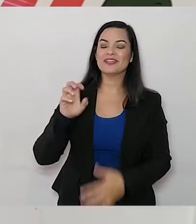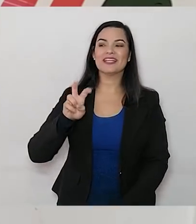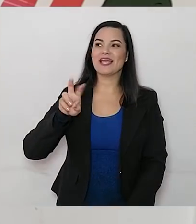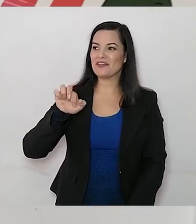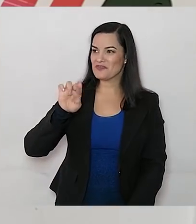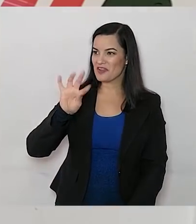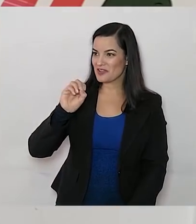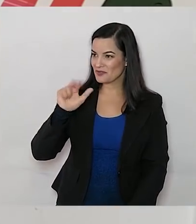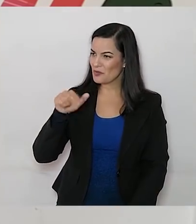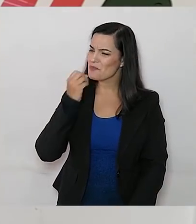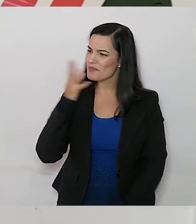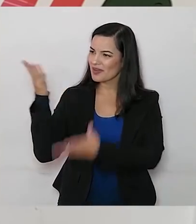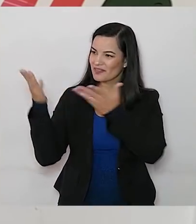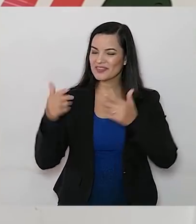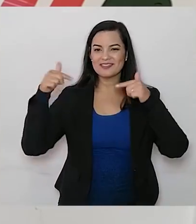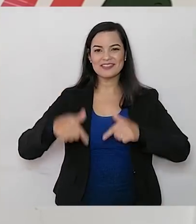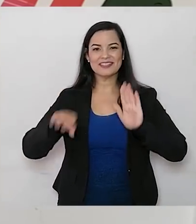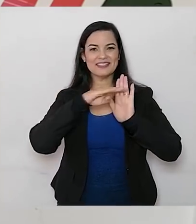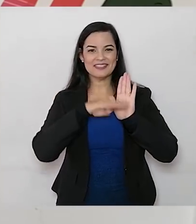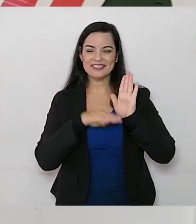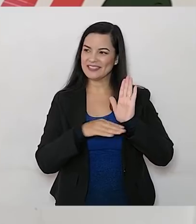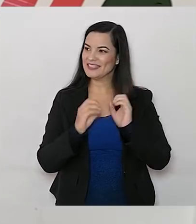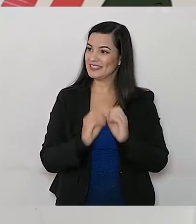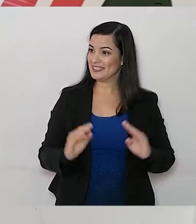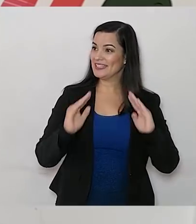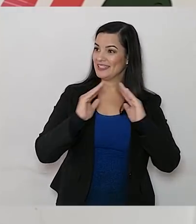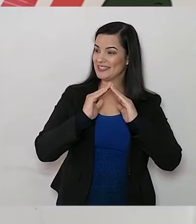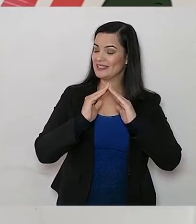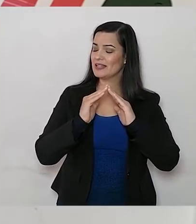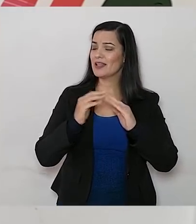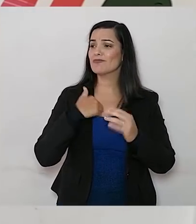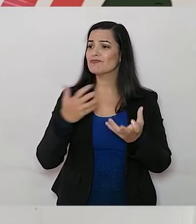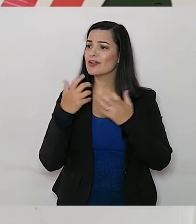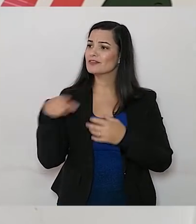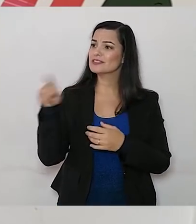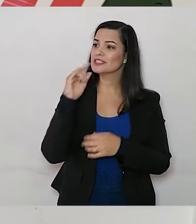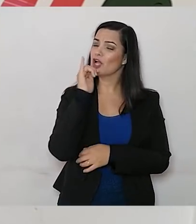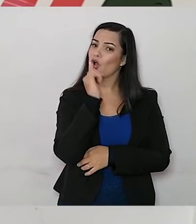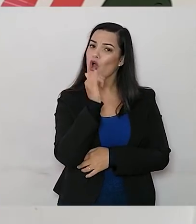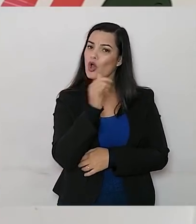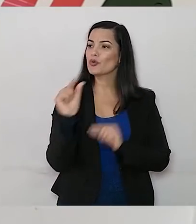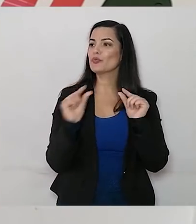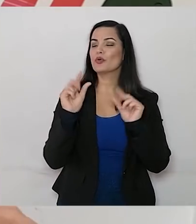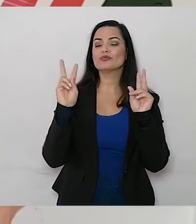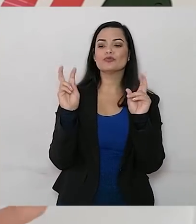Everton, seja muito bem-vindo ao programa Saberes em Casa. Eu gostaria que você contasse um pouquinho para as crianças